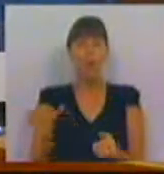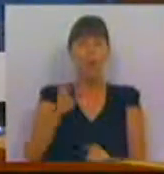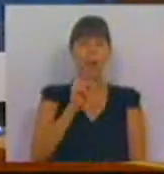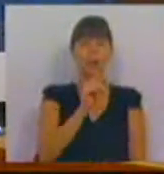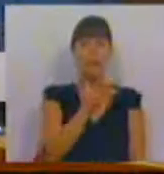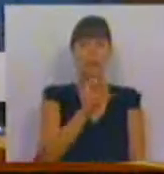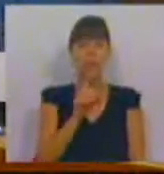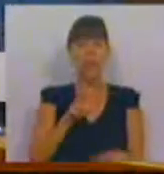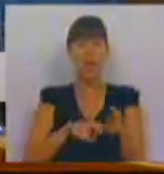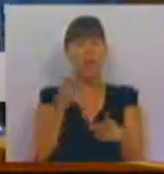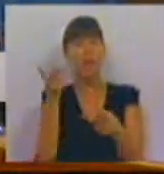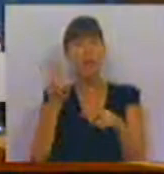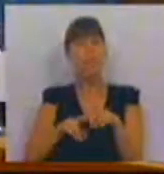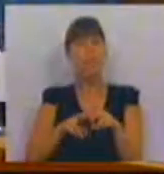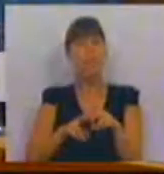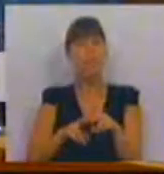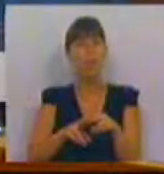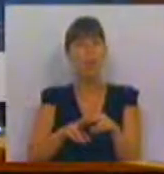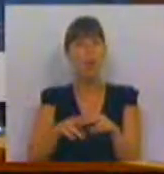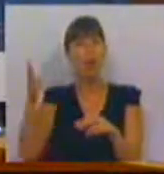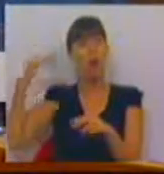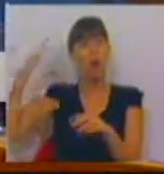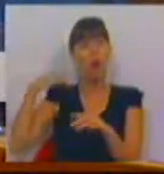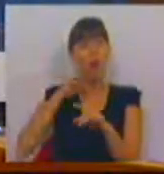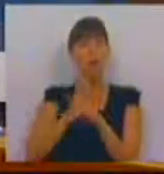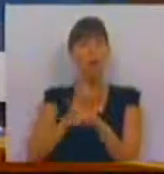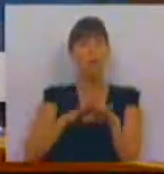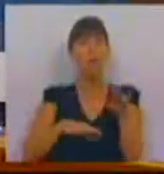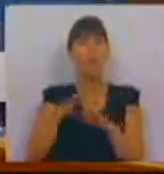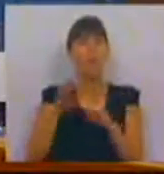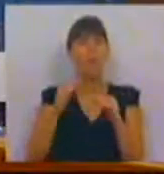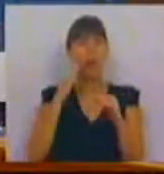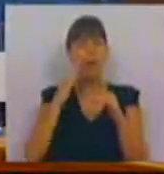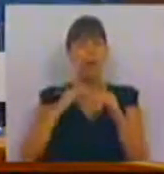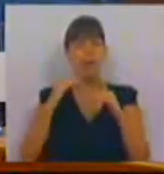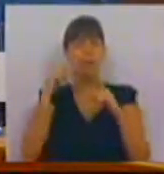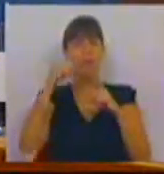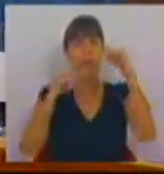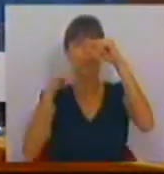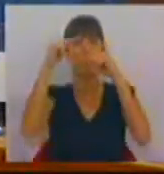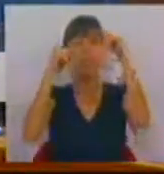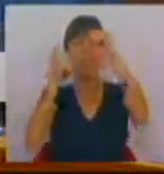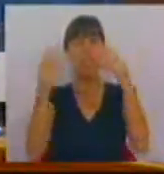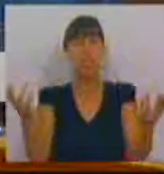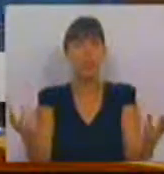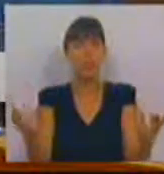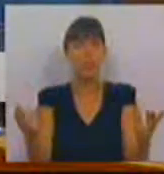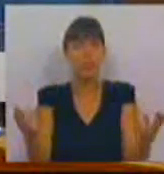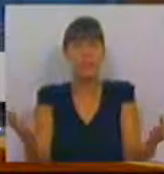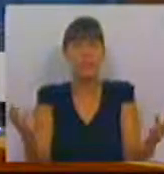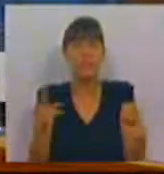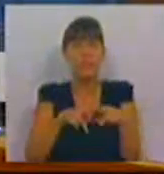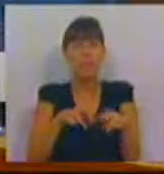mais de 316 lugares de uma prisão que tinha vindo a detrás. O que faz é pôr beliches, beliches, em cima de beliches, e